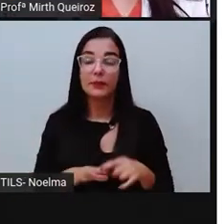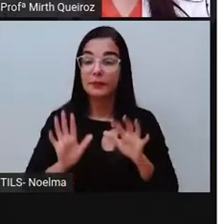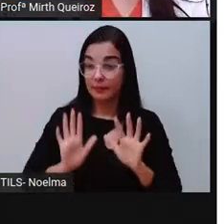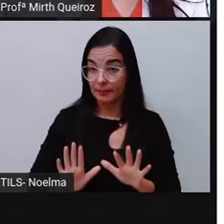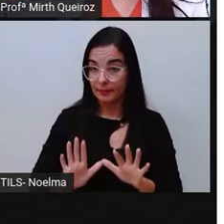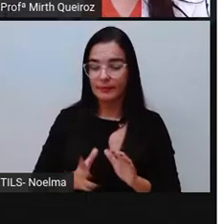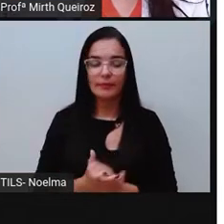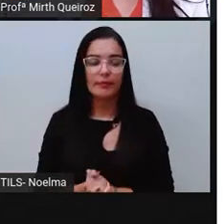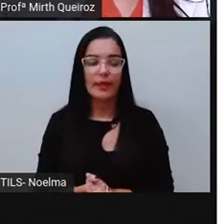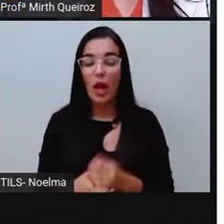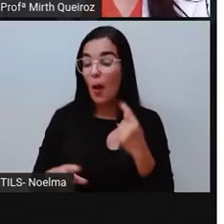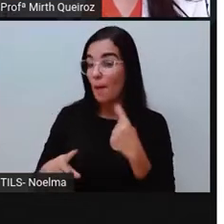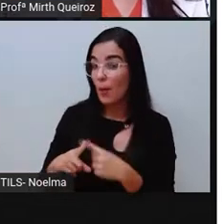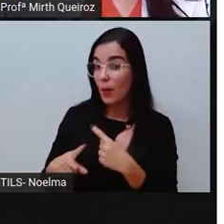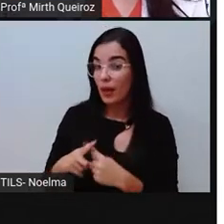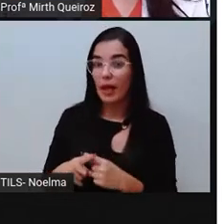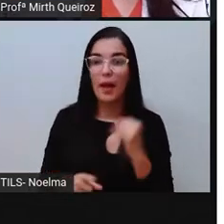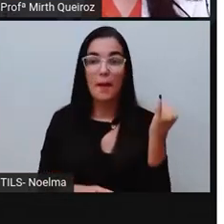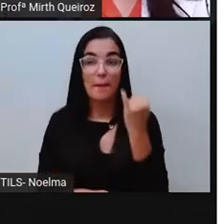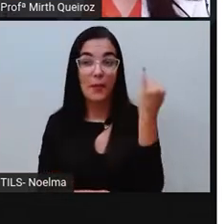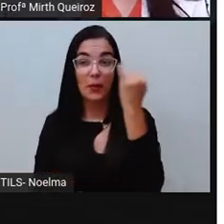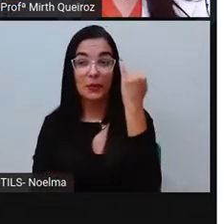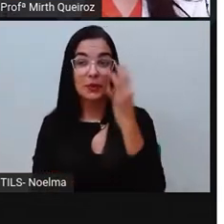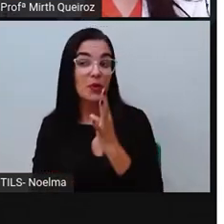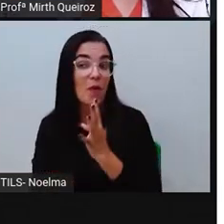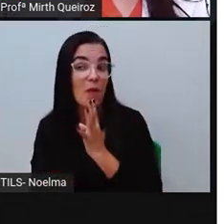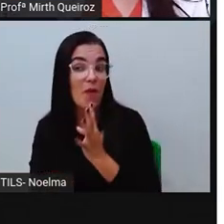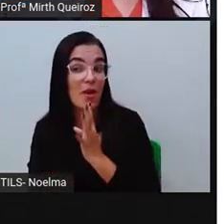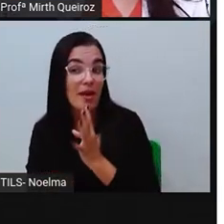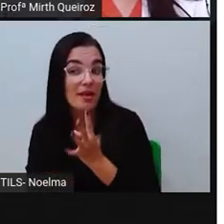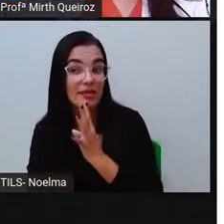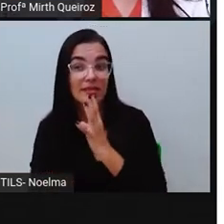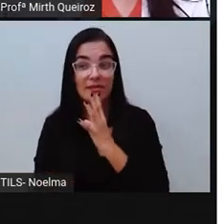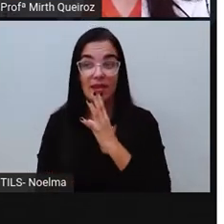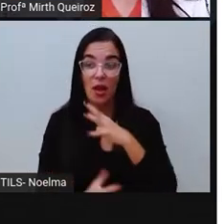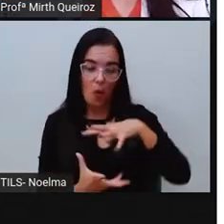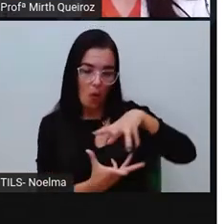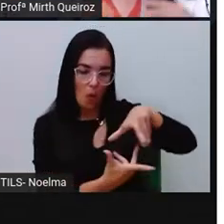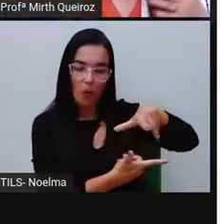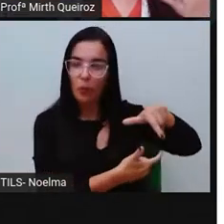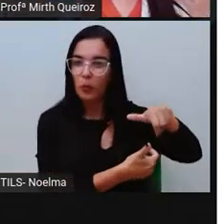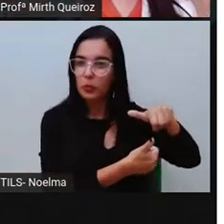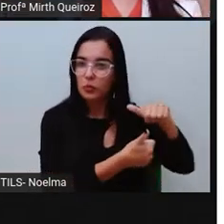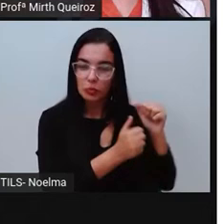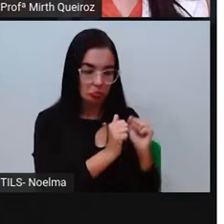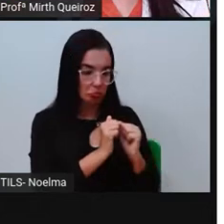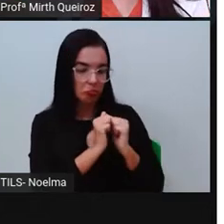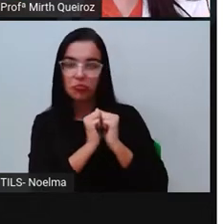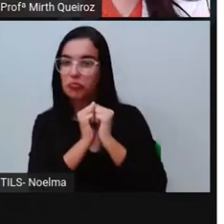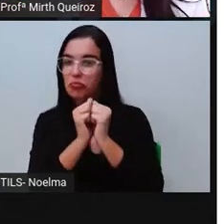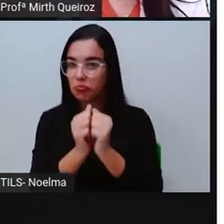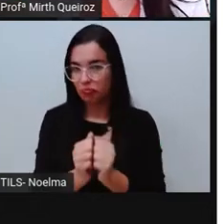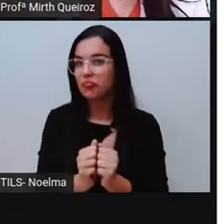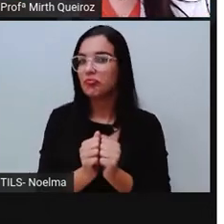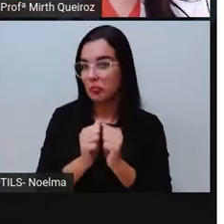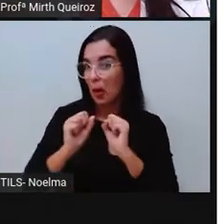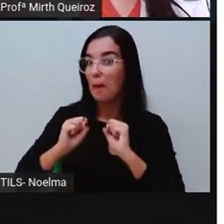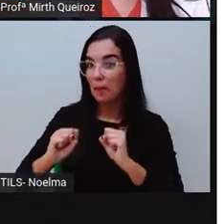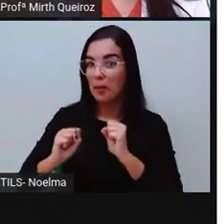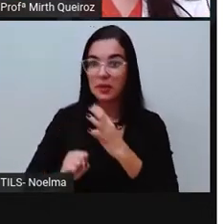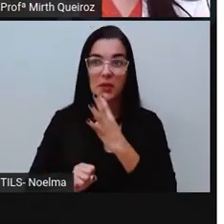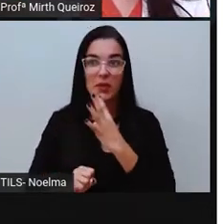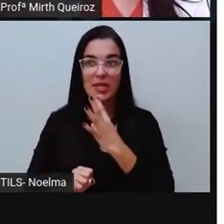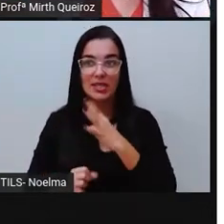pra gente conhecer o mundo que nos rodeia. A partir da leitura, a gente pode conhecer todo o mundo, né?